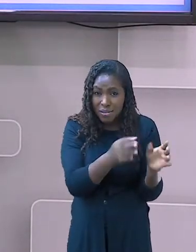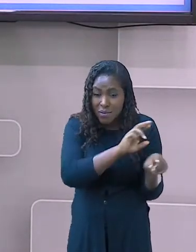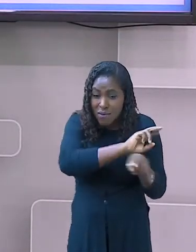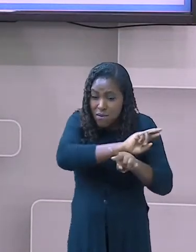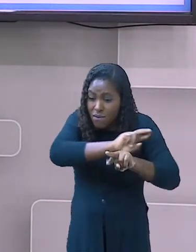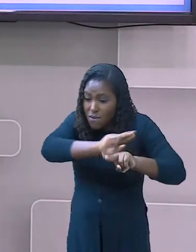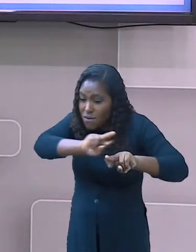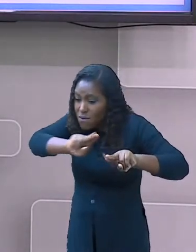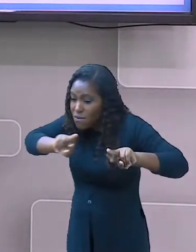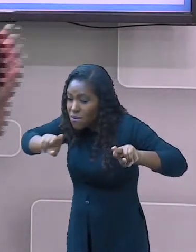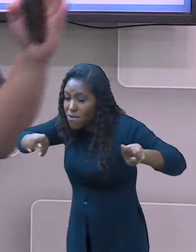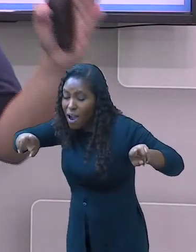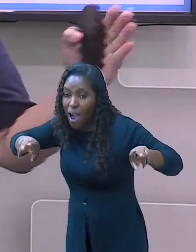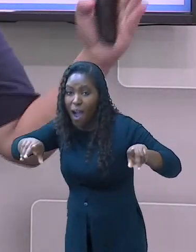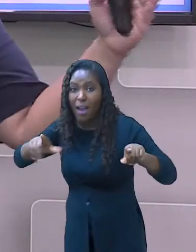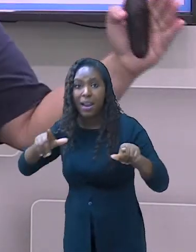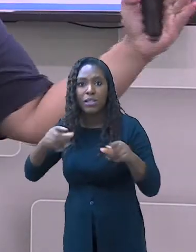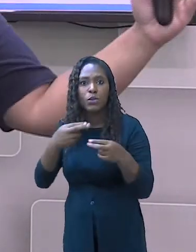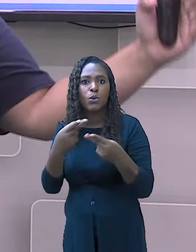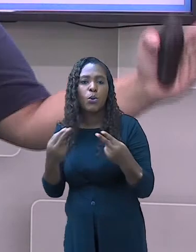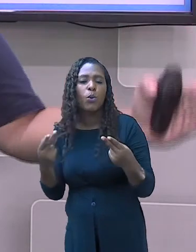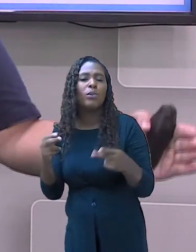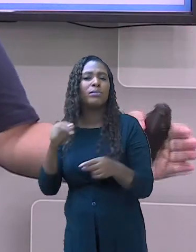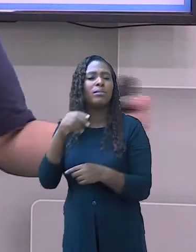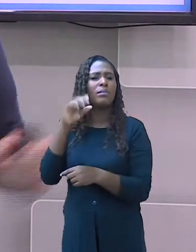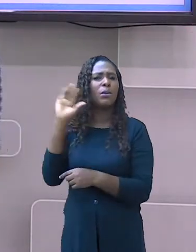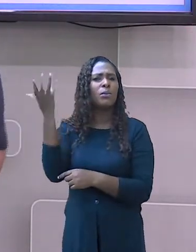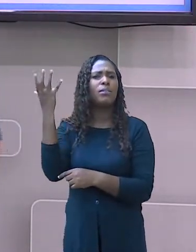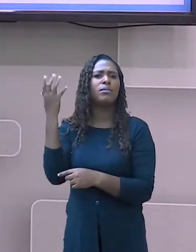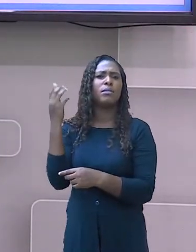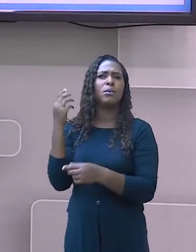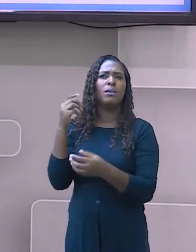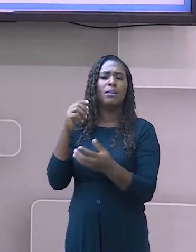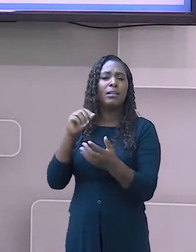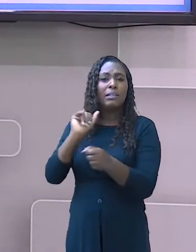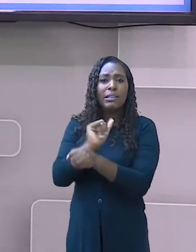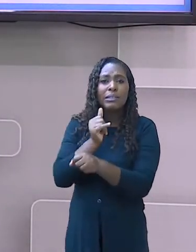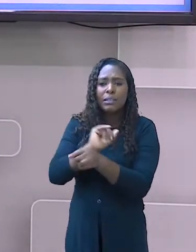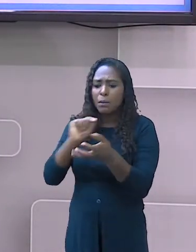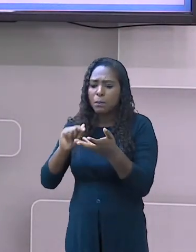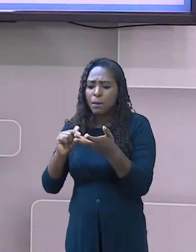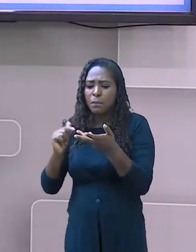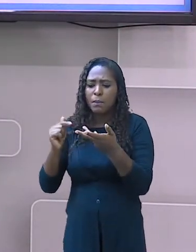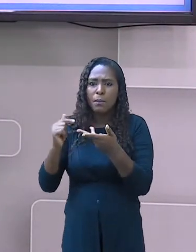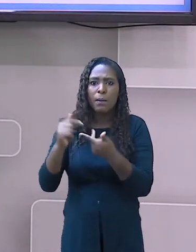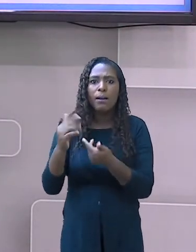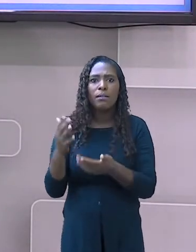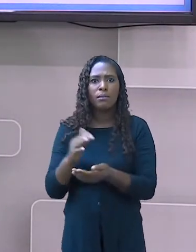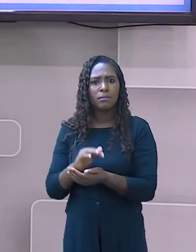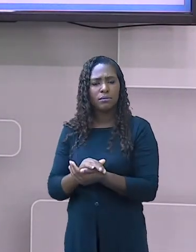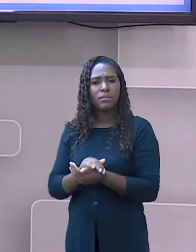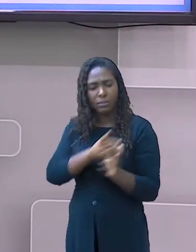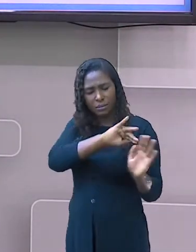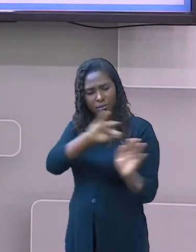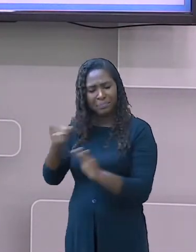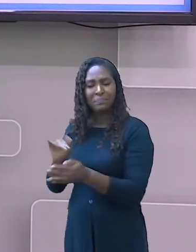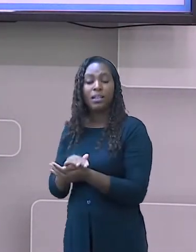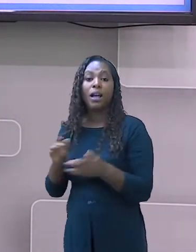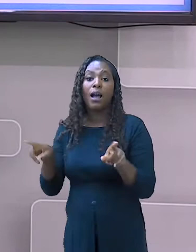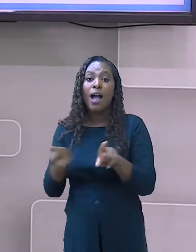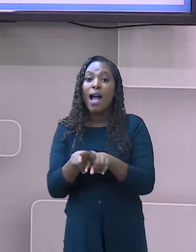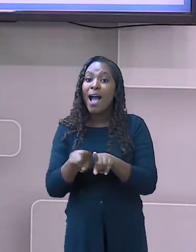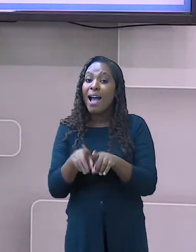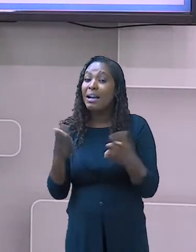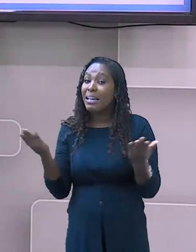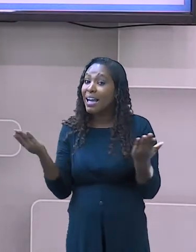Vimos a expansão marítima portuguesa. Agora vamos ver a expansão marítima espanhola.